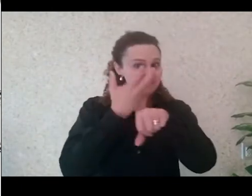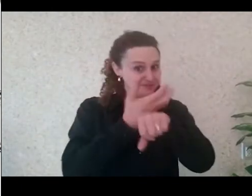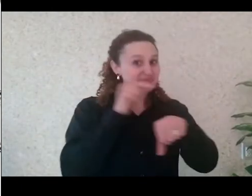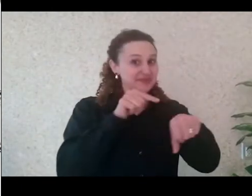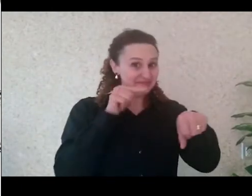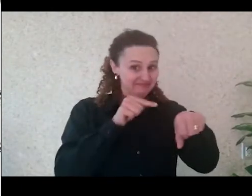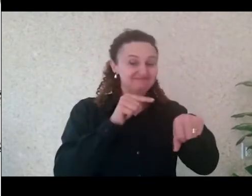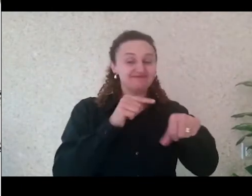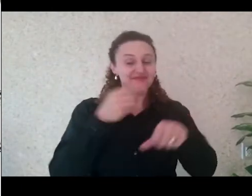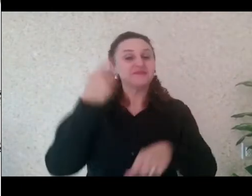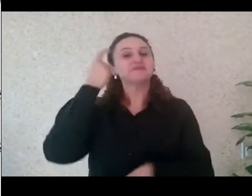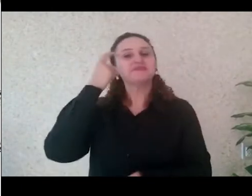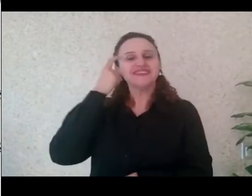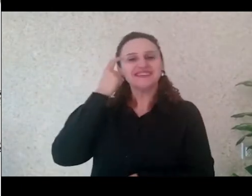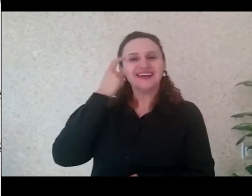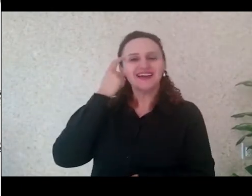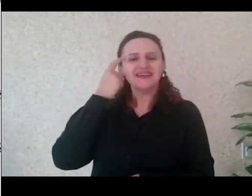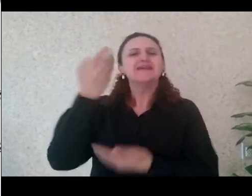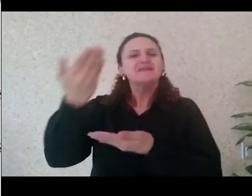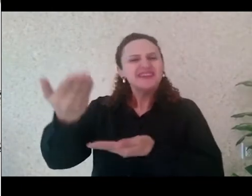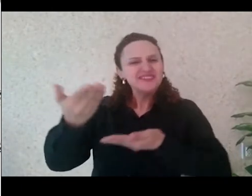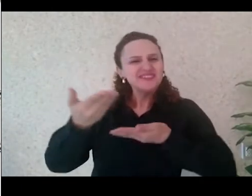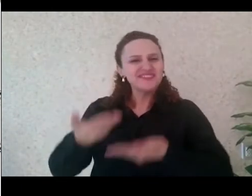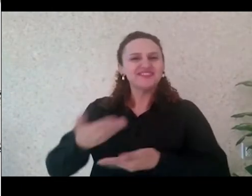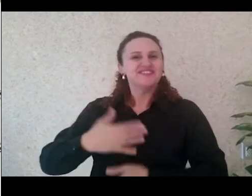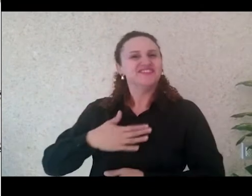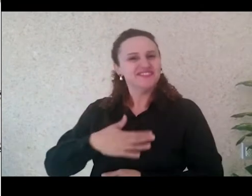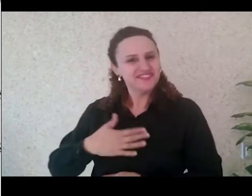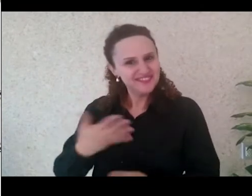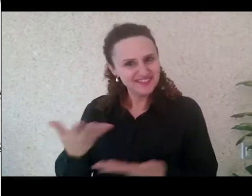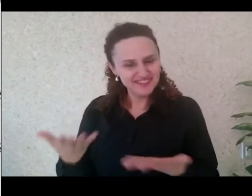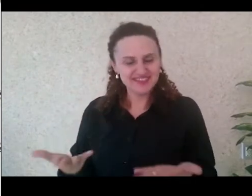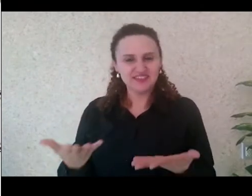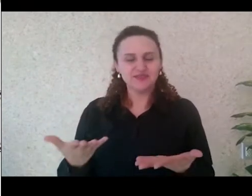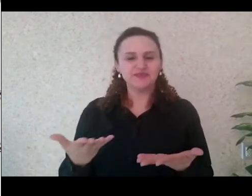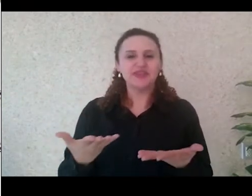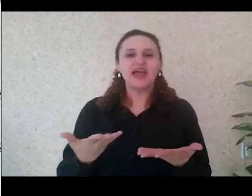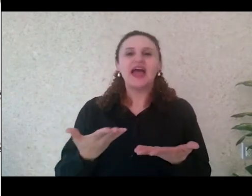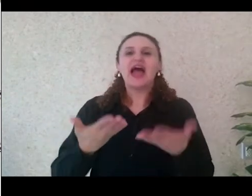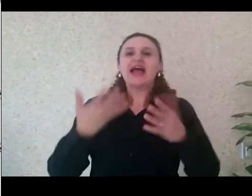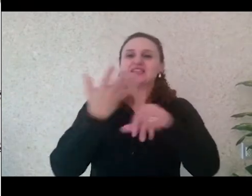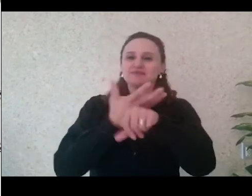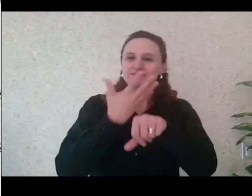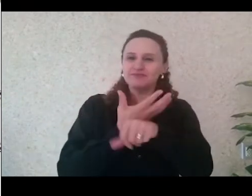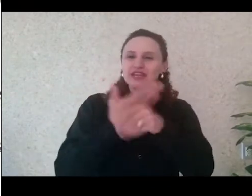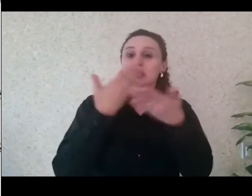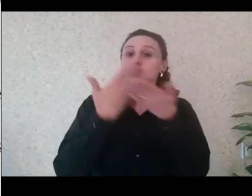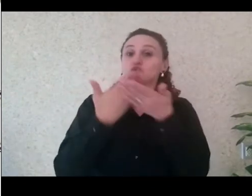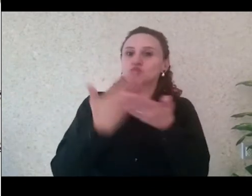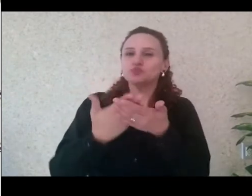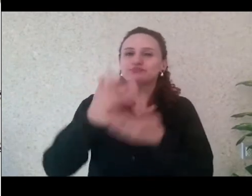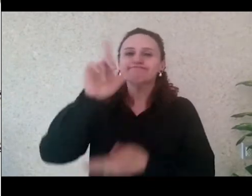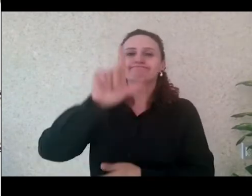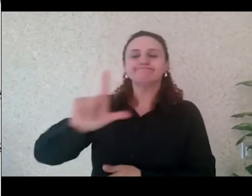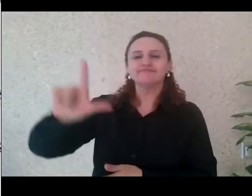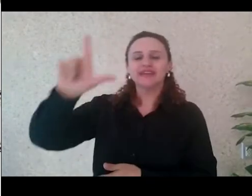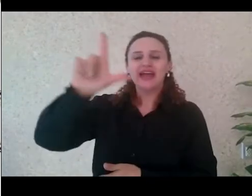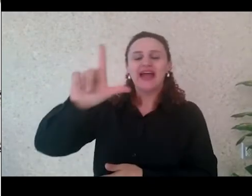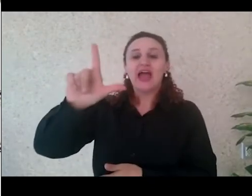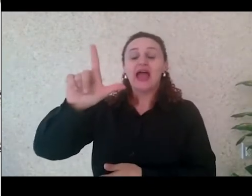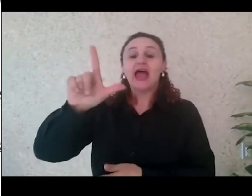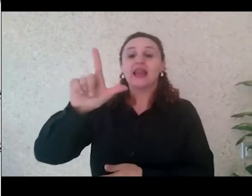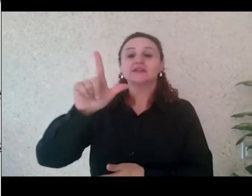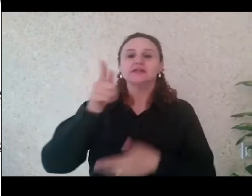nós vamos pensar sobre isso. Sejam bem-vindos à disciplina de introdução aos estudos literários. Essa disciplina está dividida em cinco